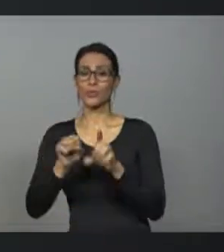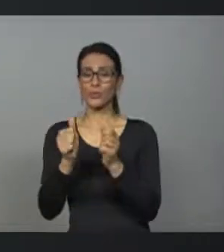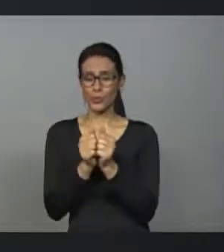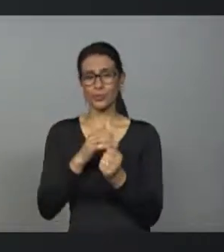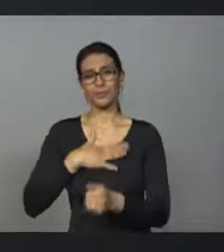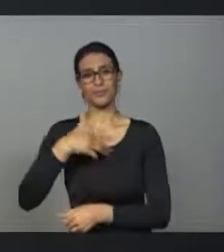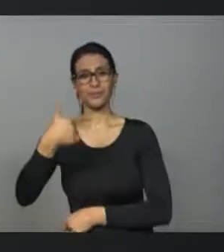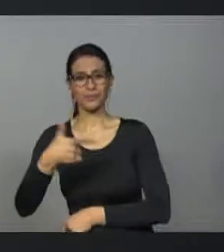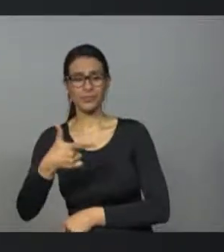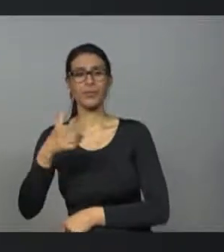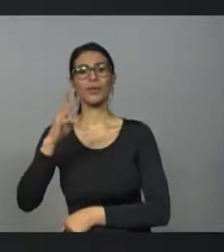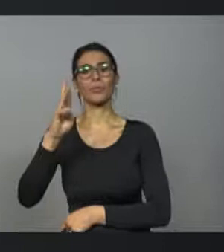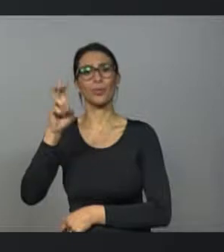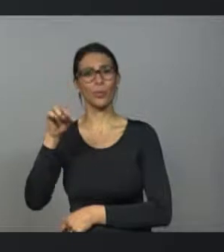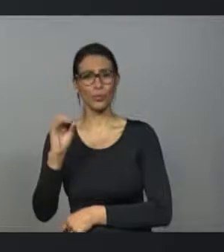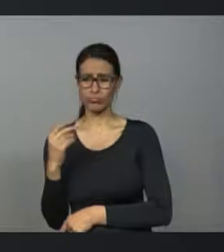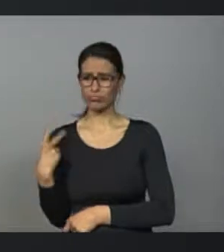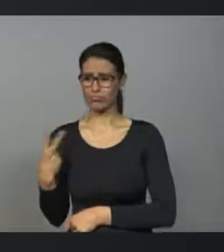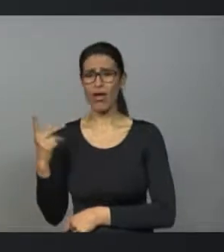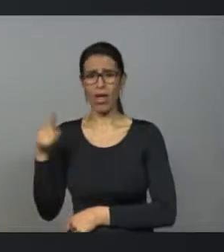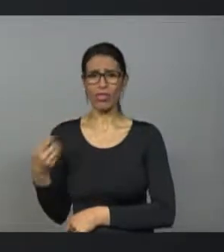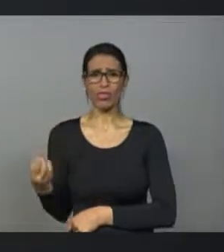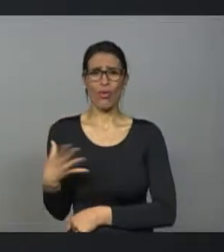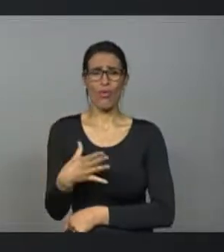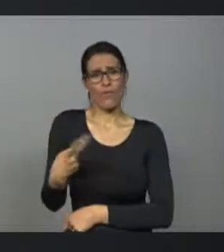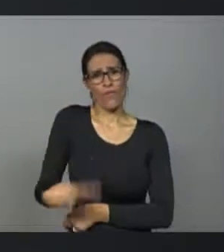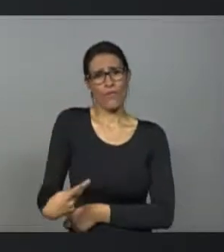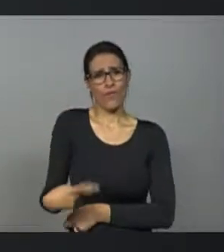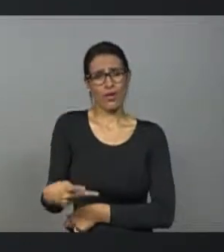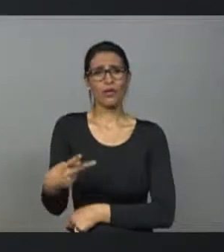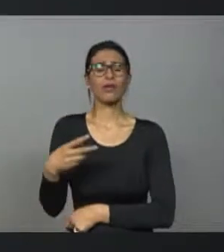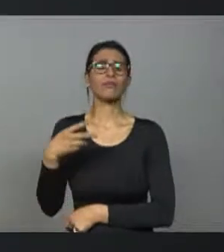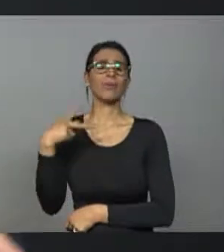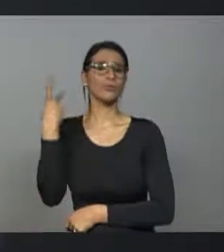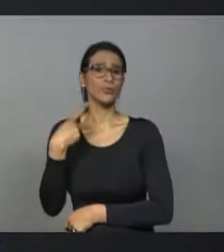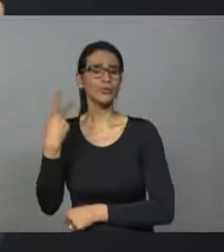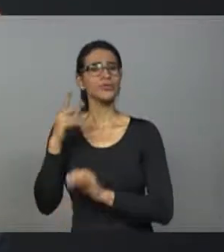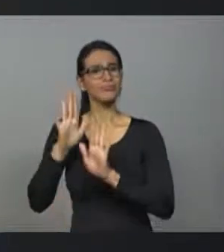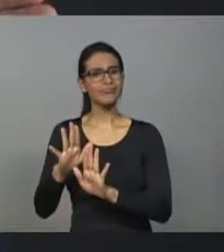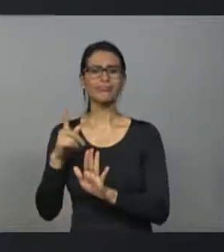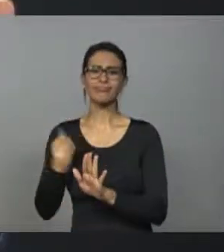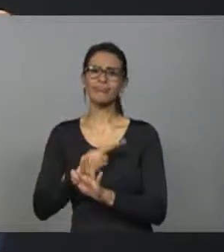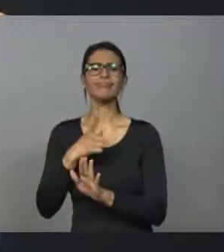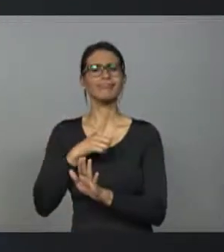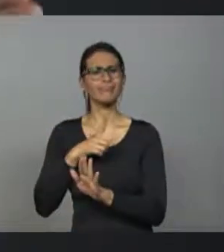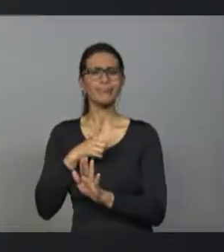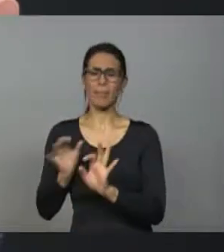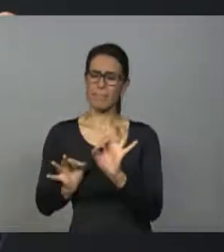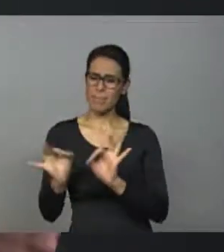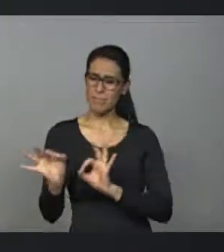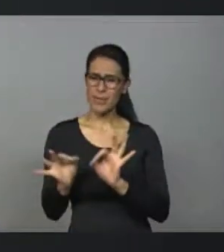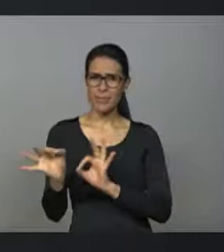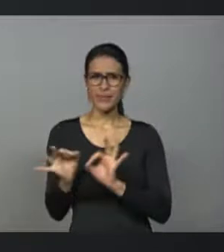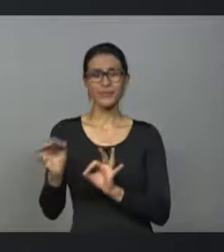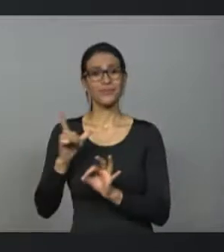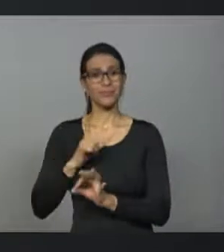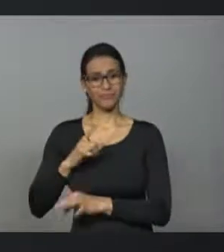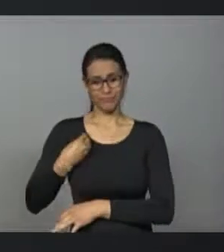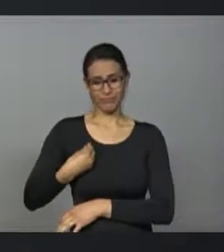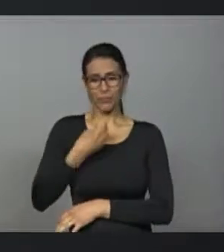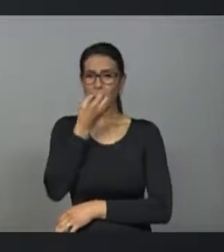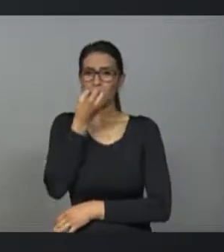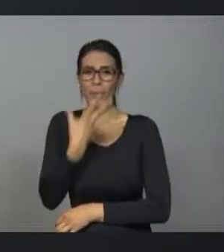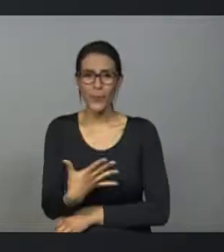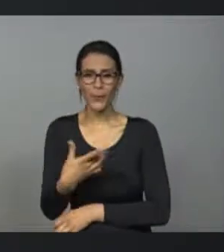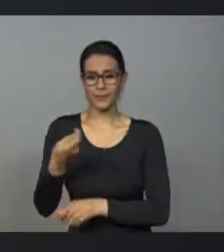nós somos novos na política, mas com experiência e com preparo de quem teve uma vida bem-sucedida na administração pública, de quem